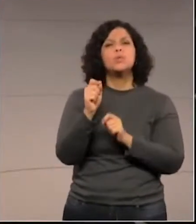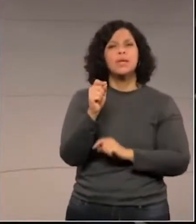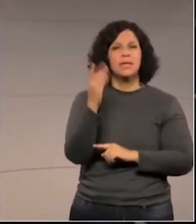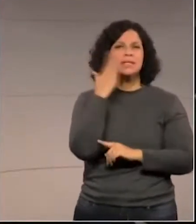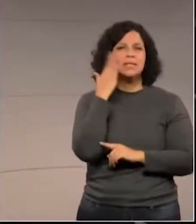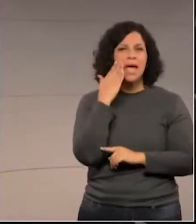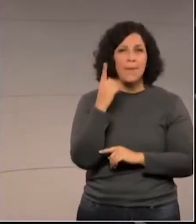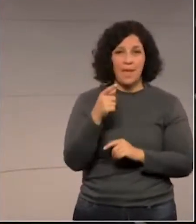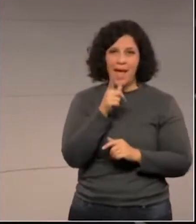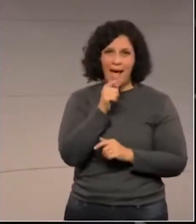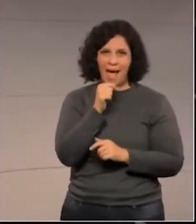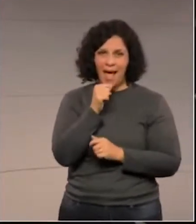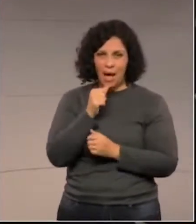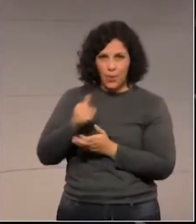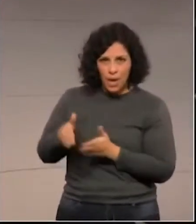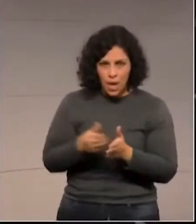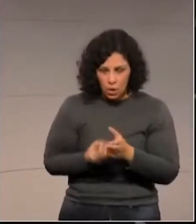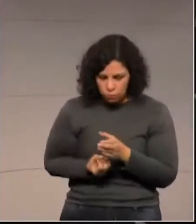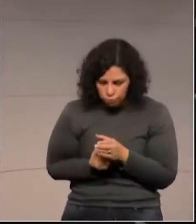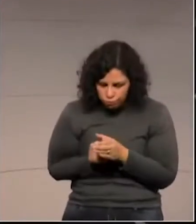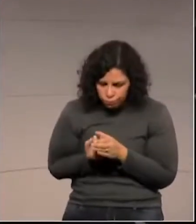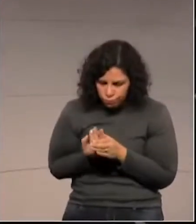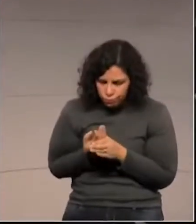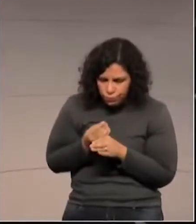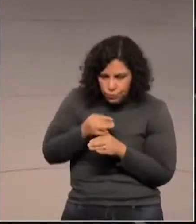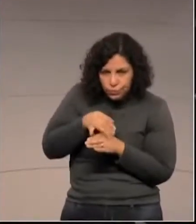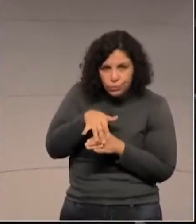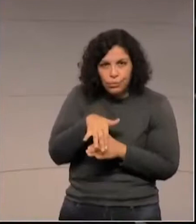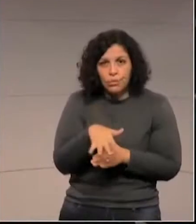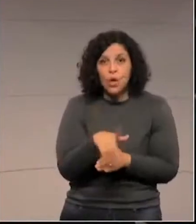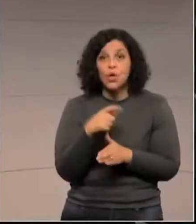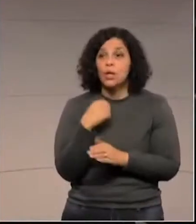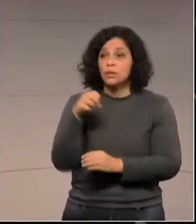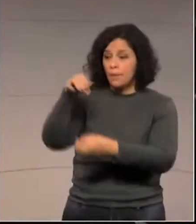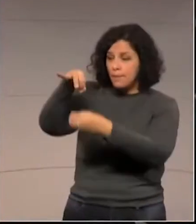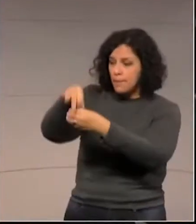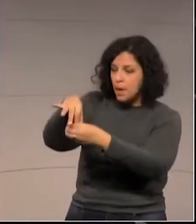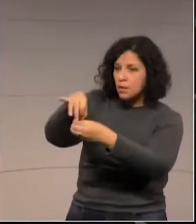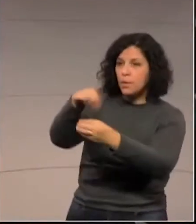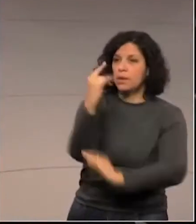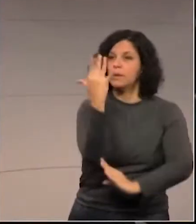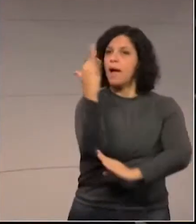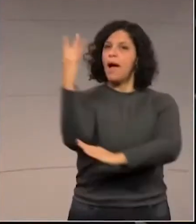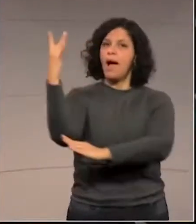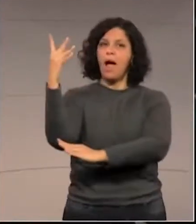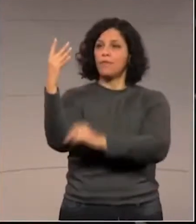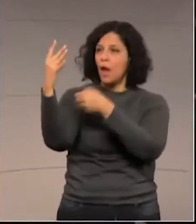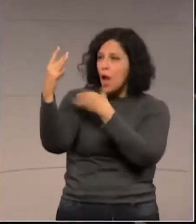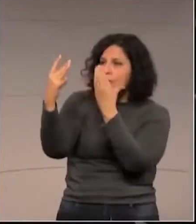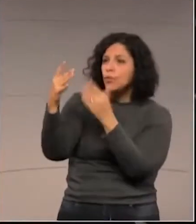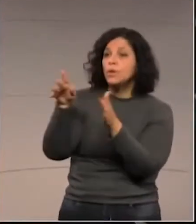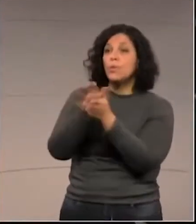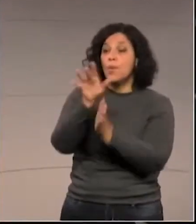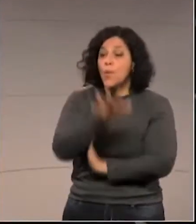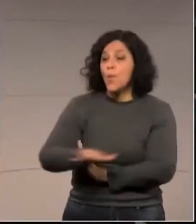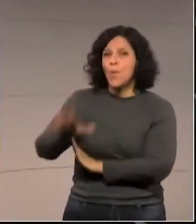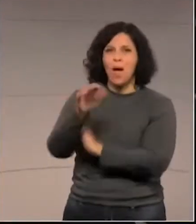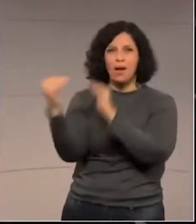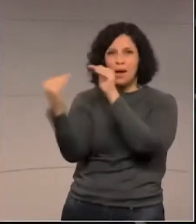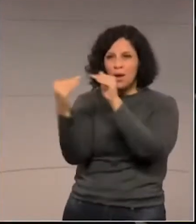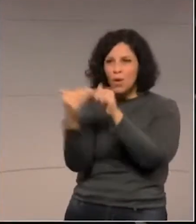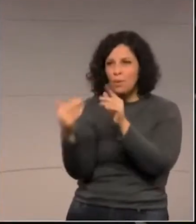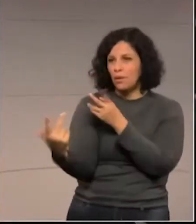nascentes, margem de margem de rio, de árvores frutíferas, de acordo com o ambiente, de acordo com local.